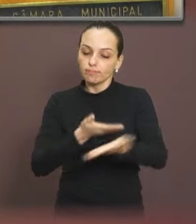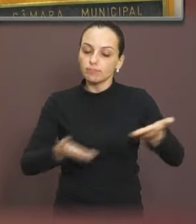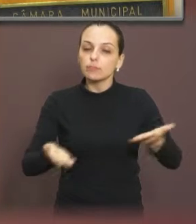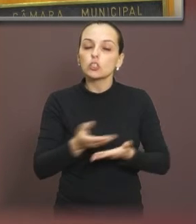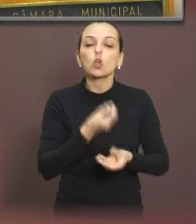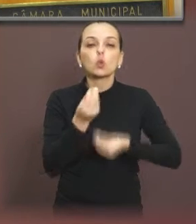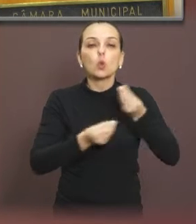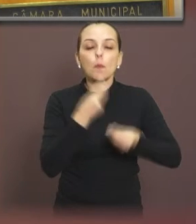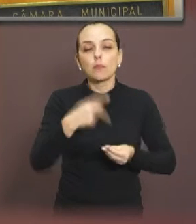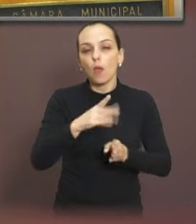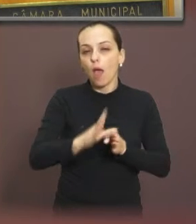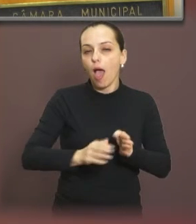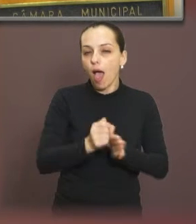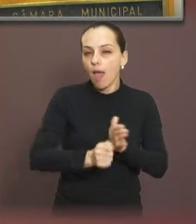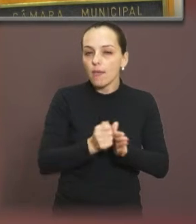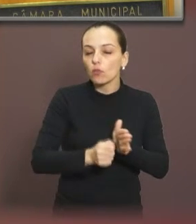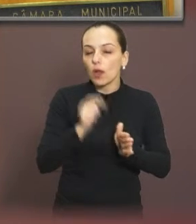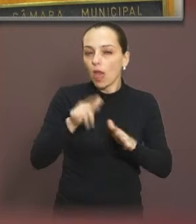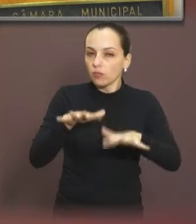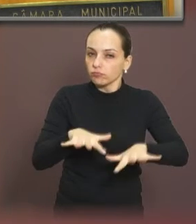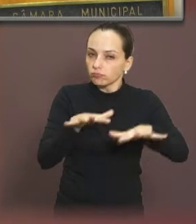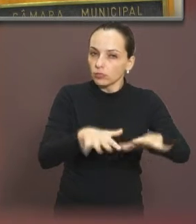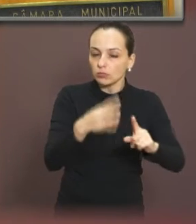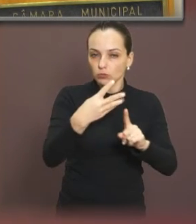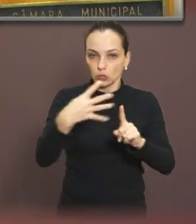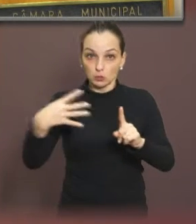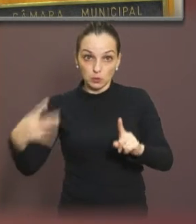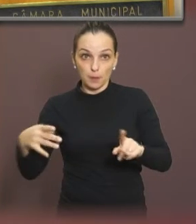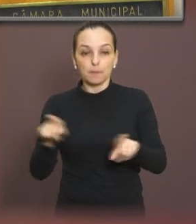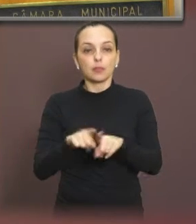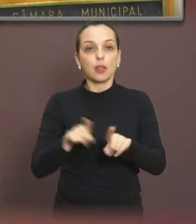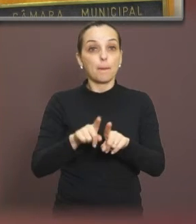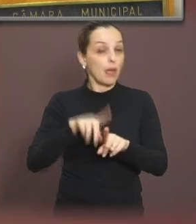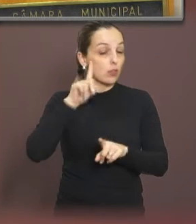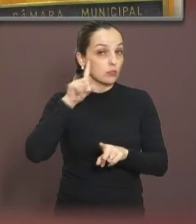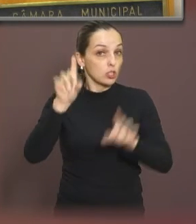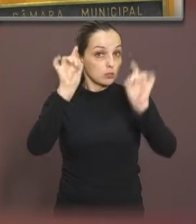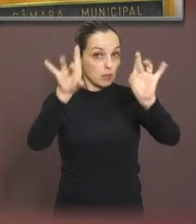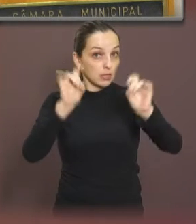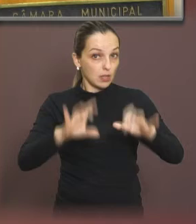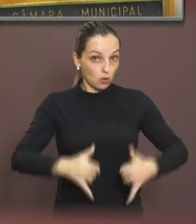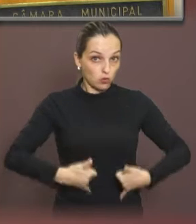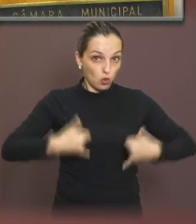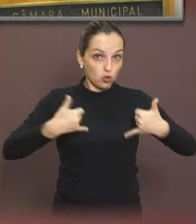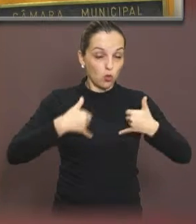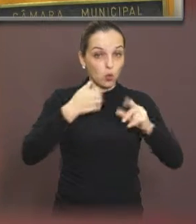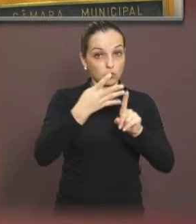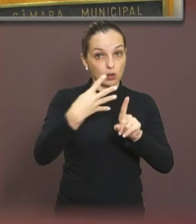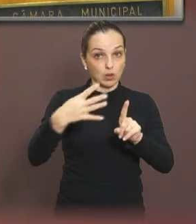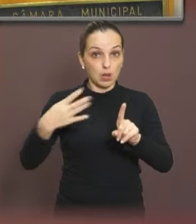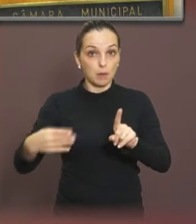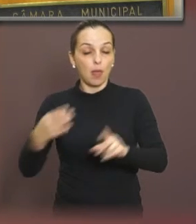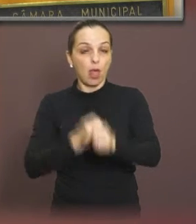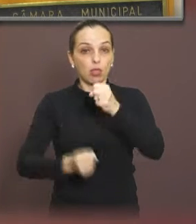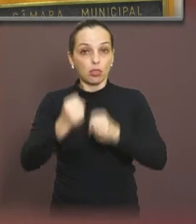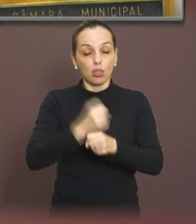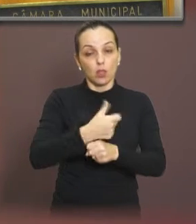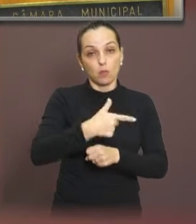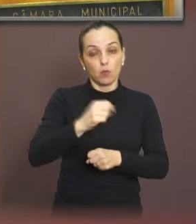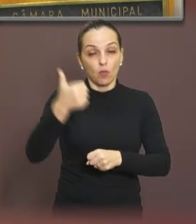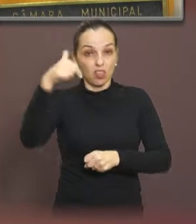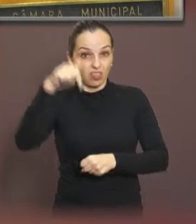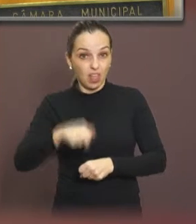que nós desenvolvemos aqui em Araraquara. E também o Dia do Orgulho LGBT em Araraquara, em 2017. Nós